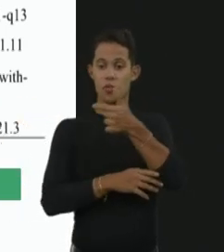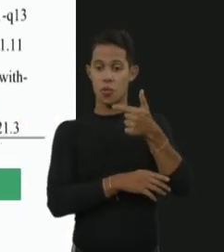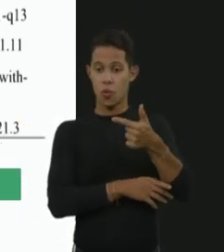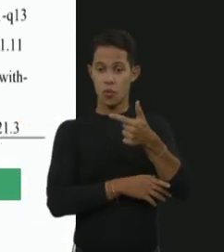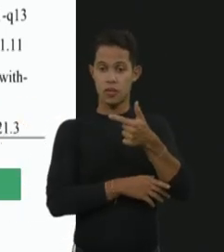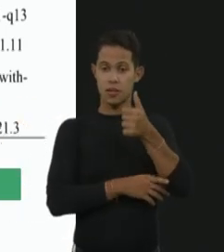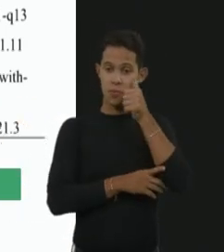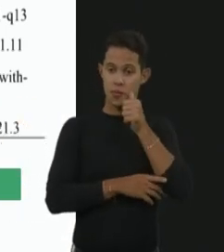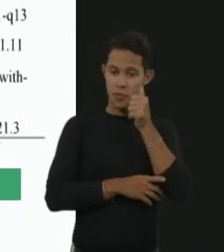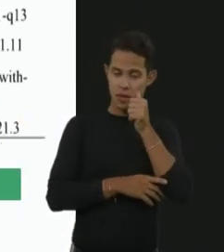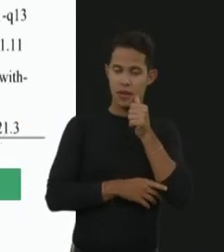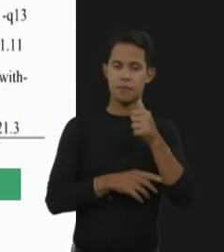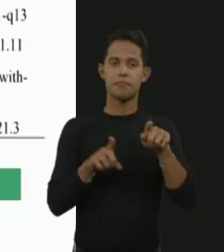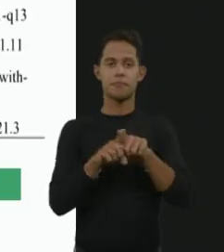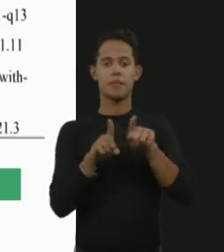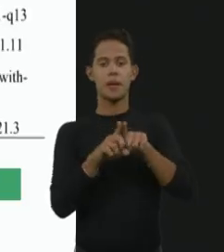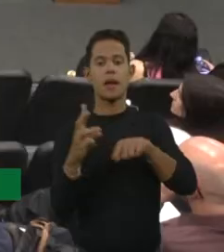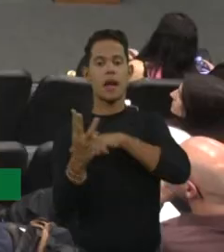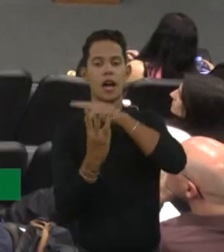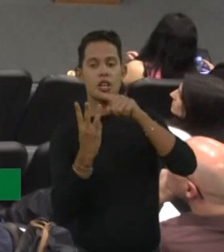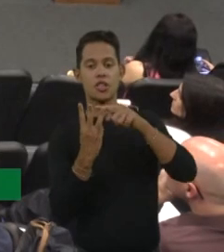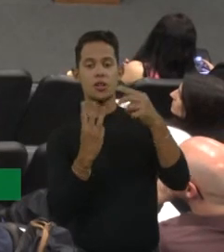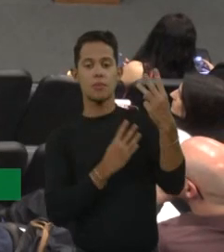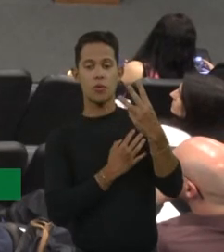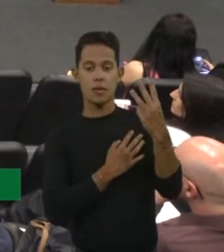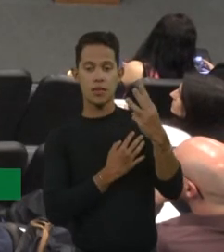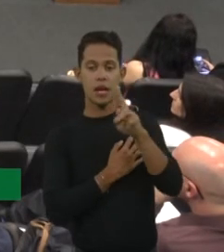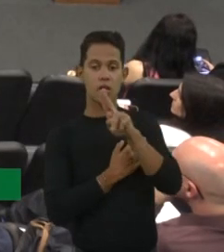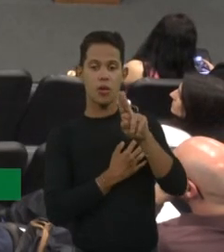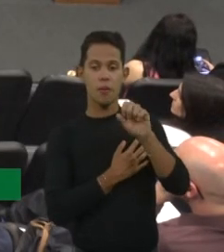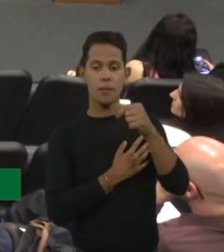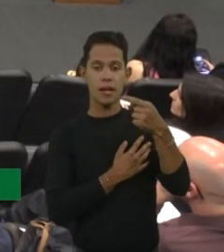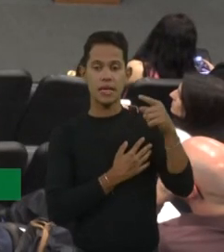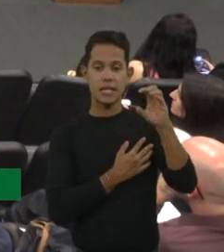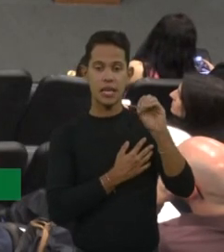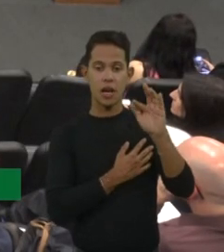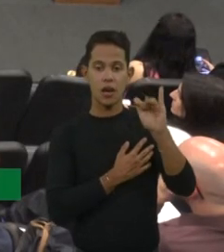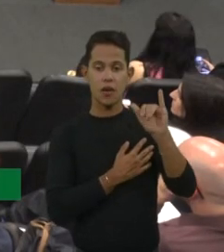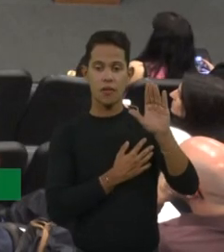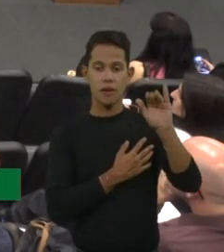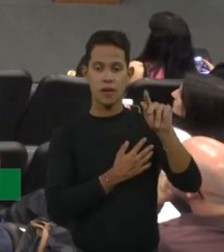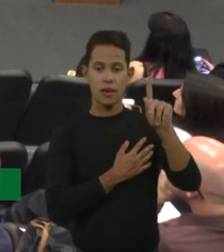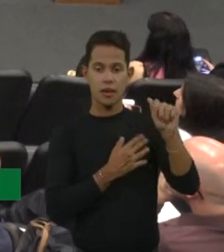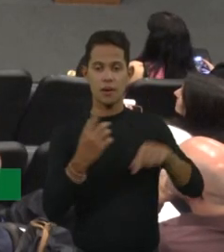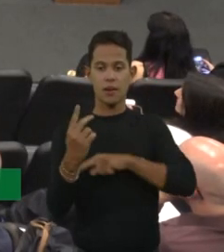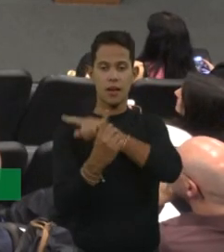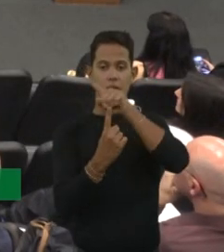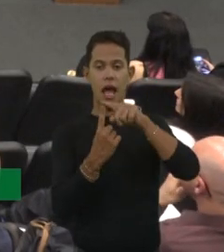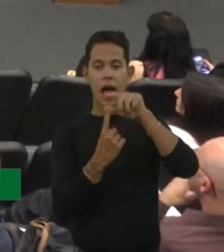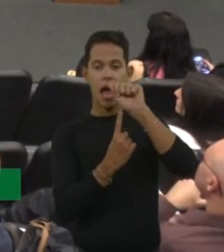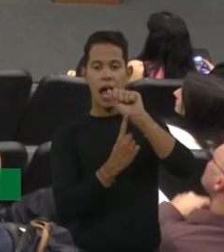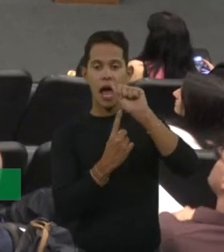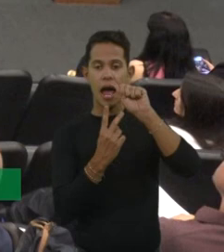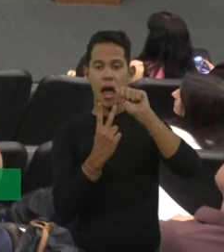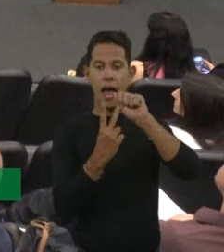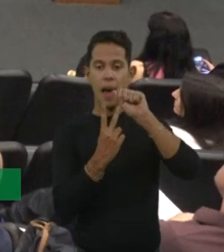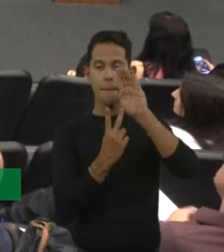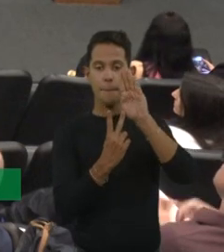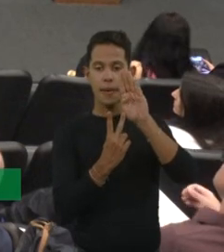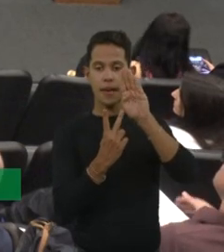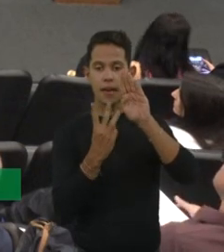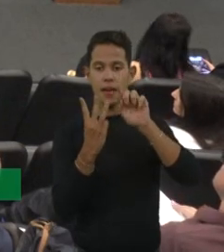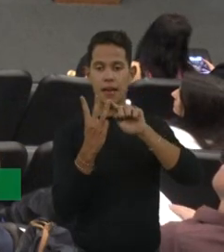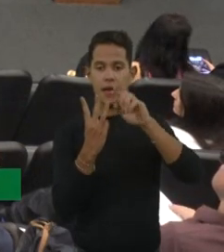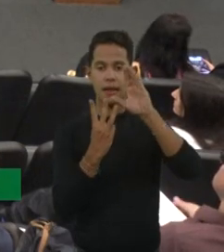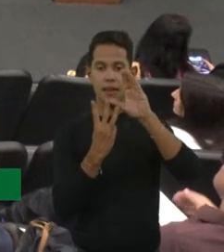A gente tem a tipo 3, que é chamada de Sanfilippo e tem A, B, C, D, que cada um tem algumas particularidades,